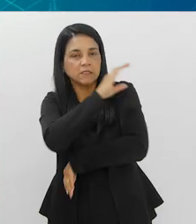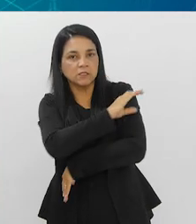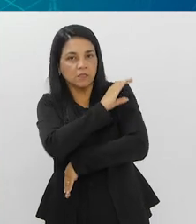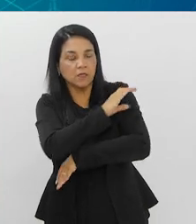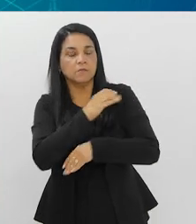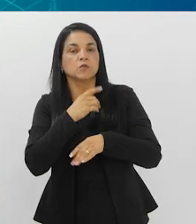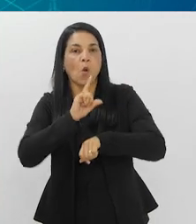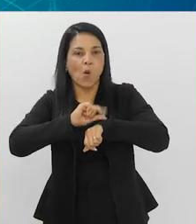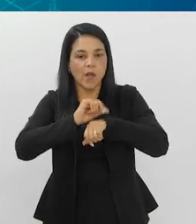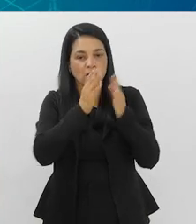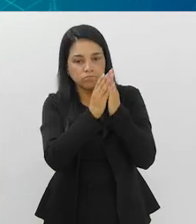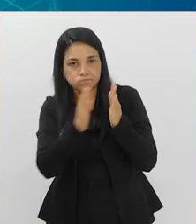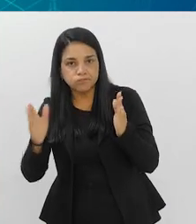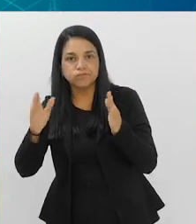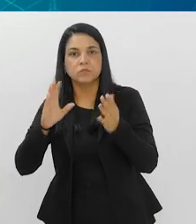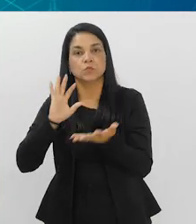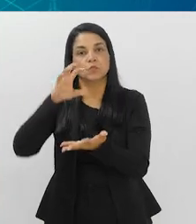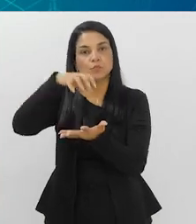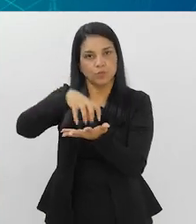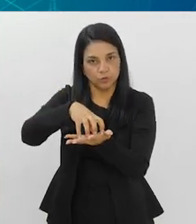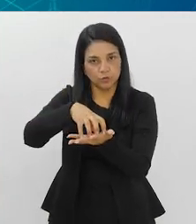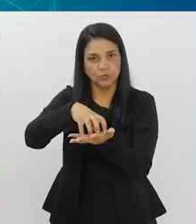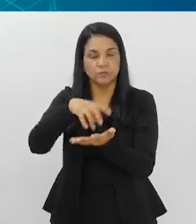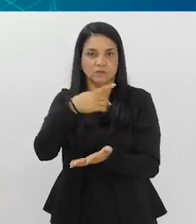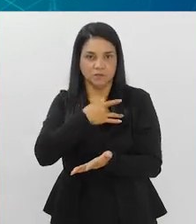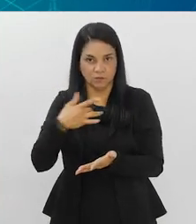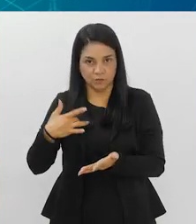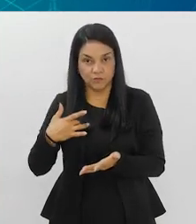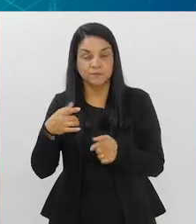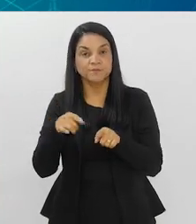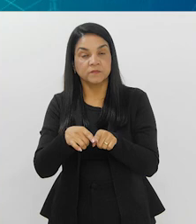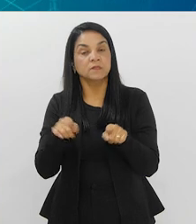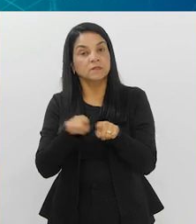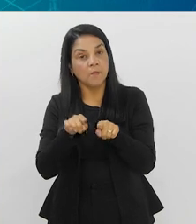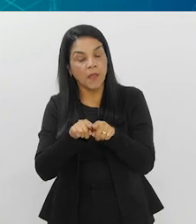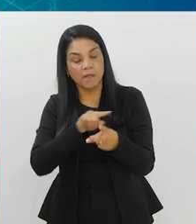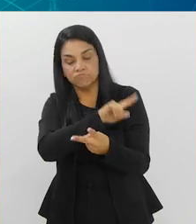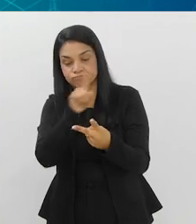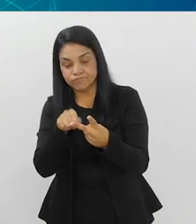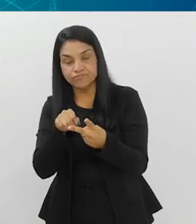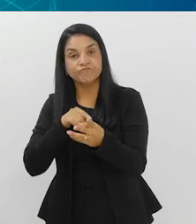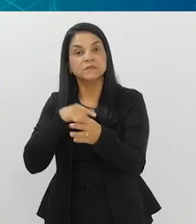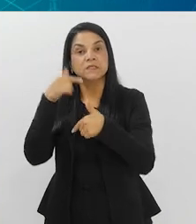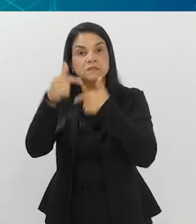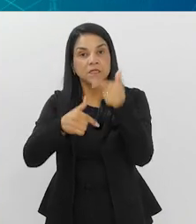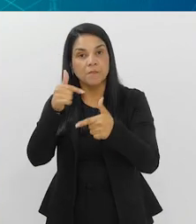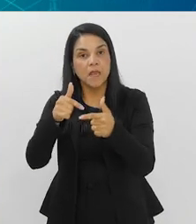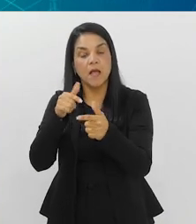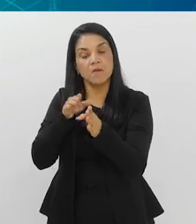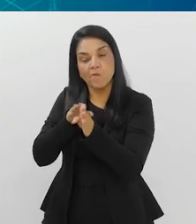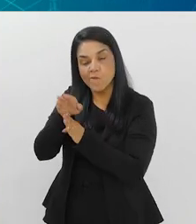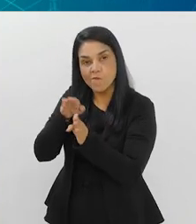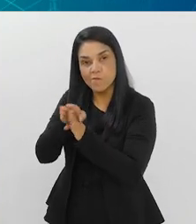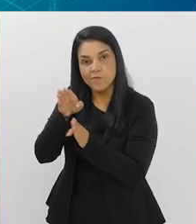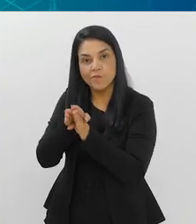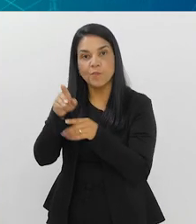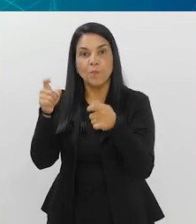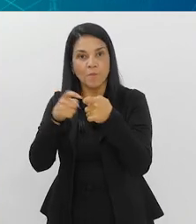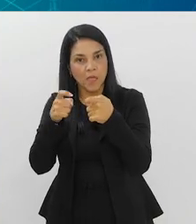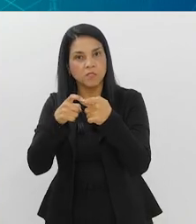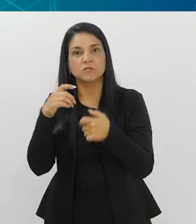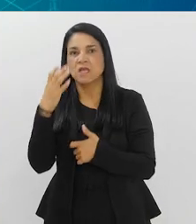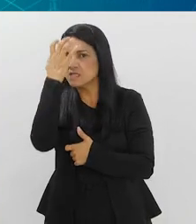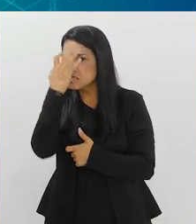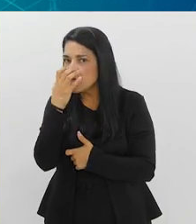disponível horário estendido. Outra questão também é trabalhar a indicação médica. Isso é muito